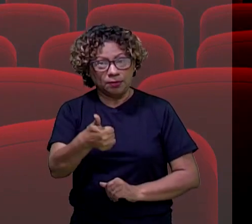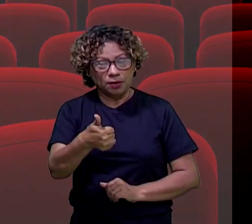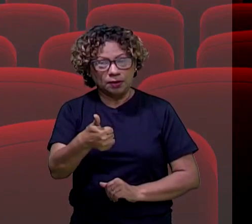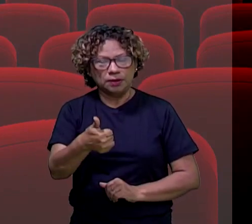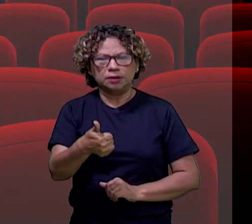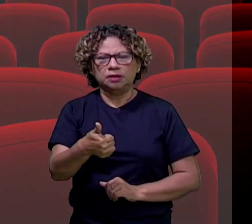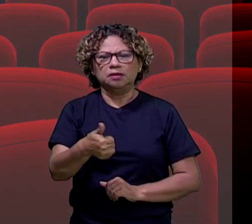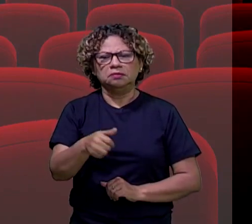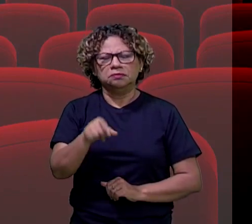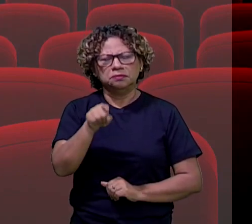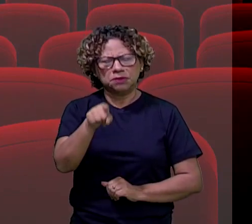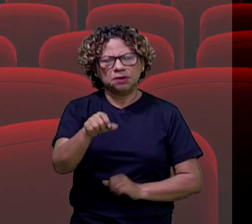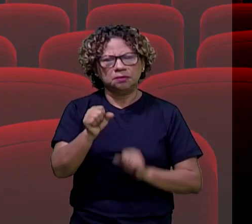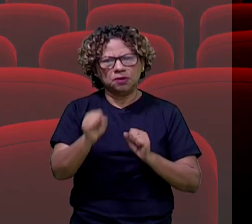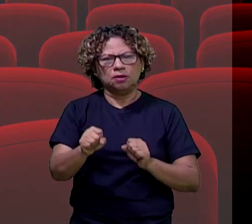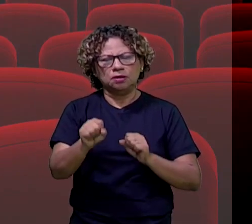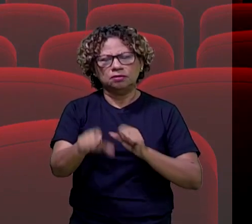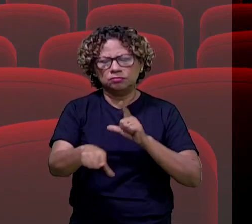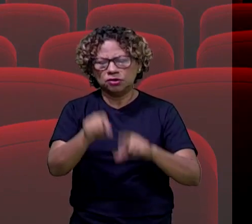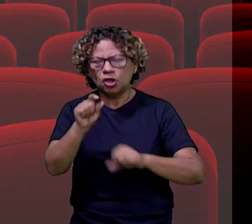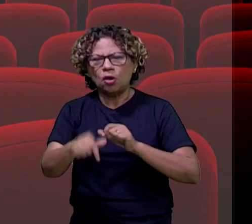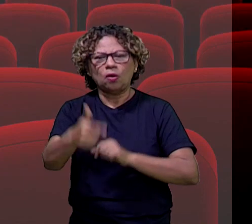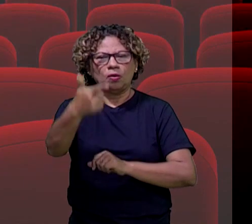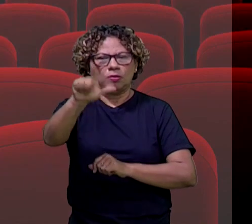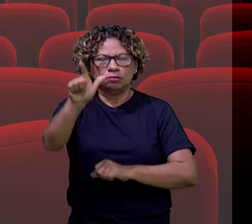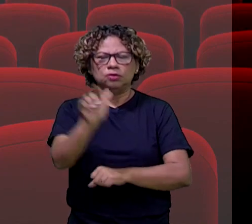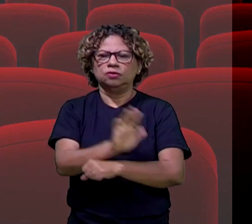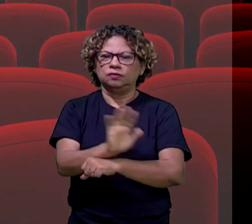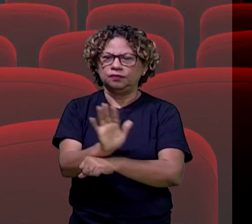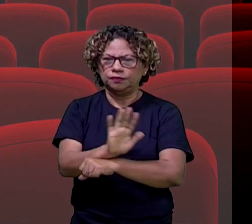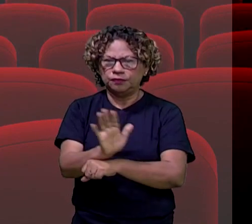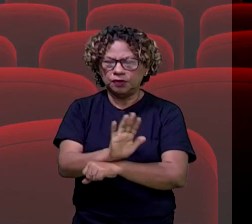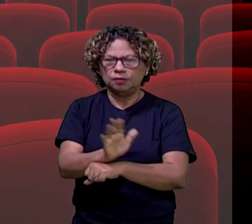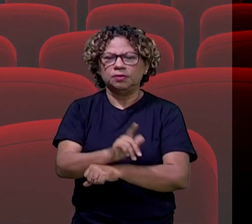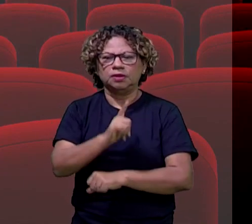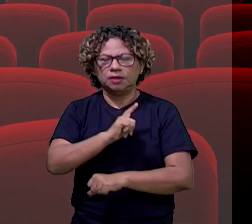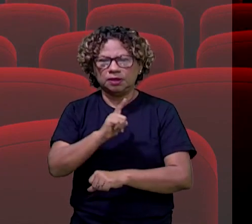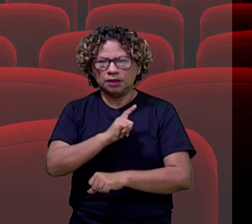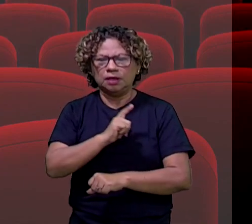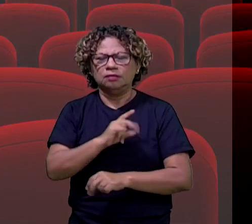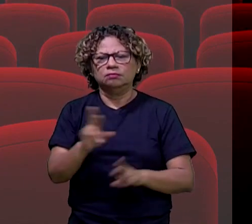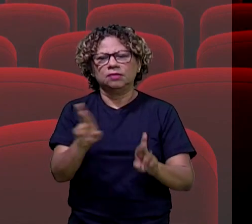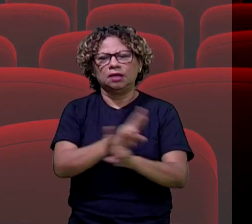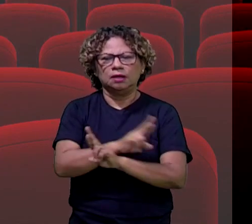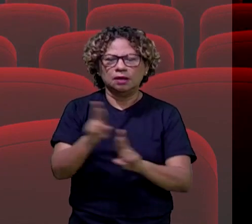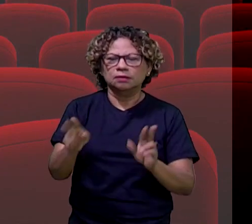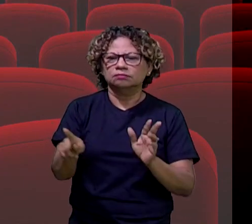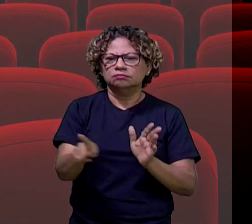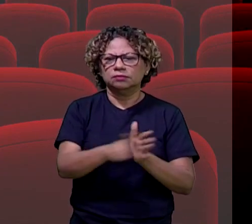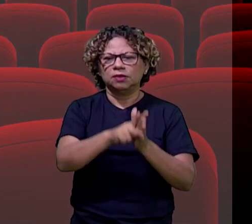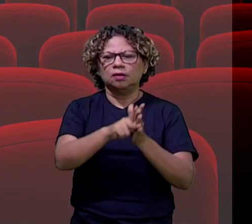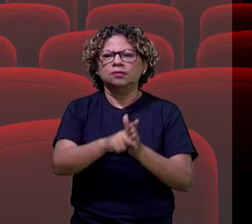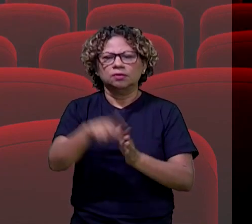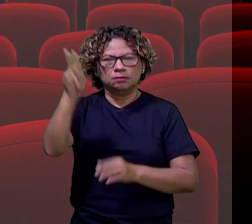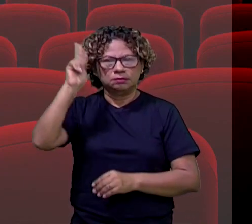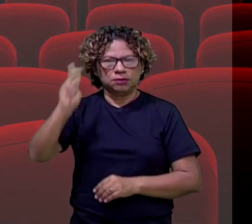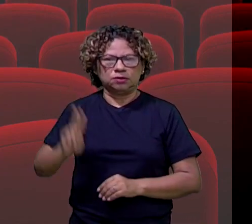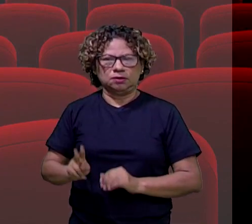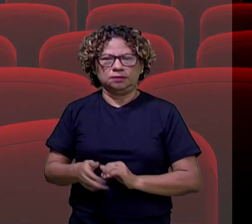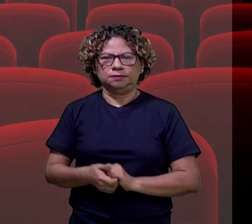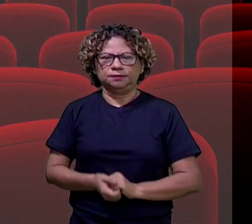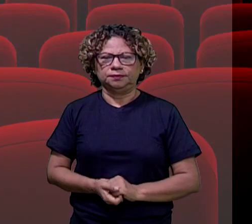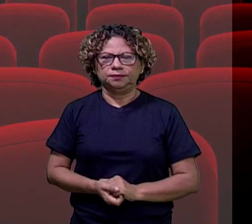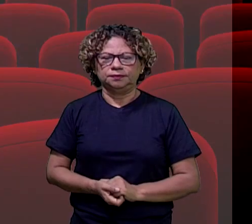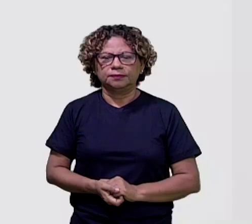fique aí à vontade para escolher outros filmes também que tenham relação com essa história, tá bom?